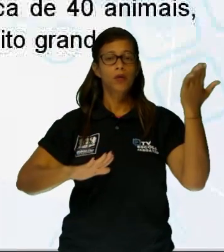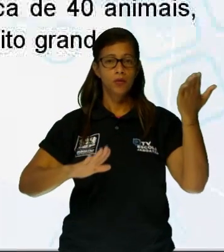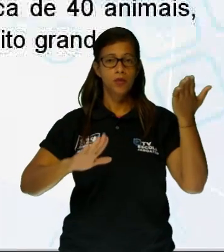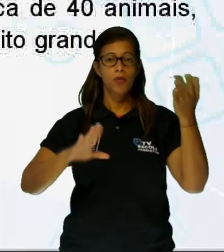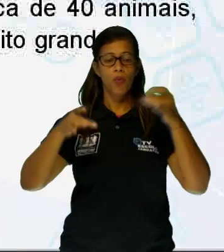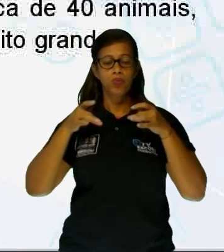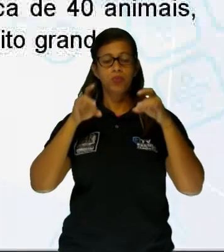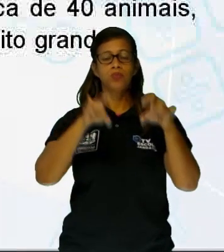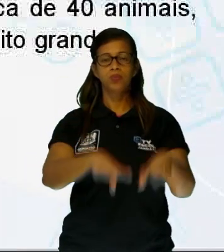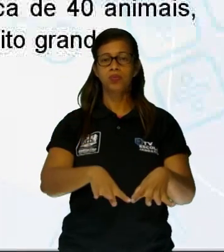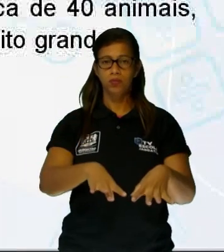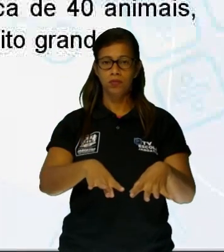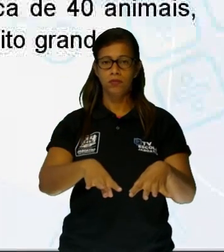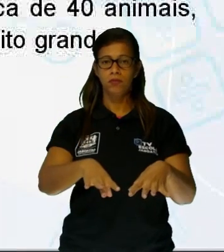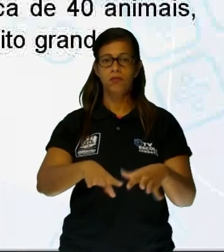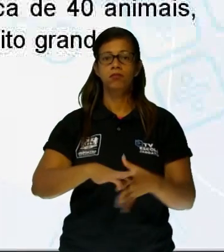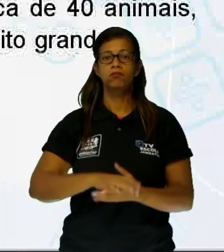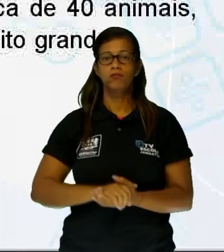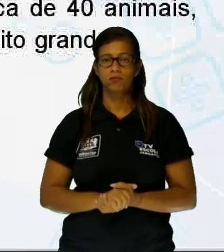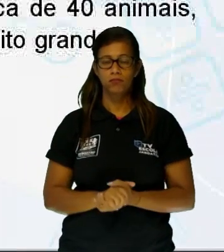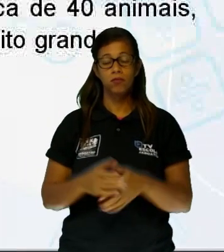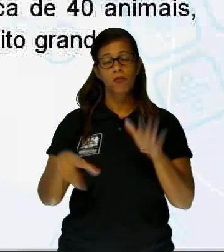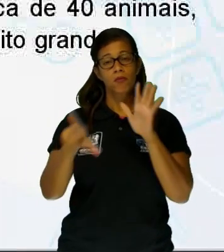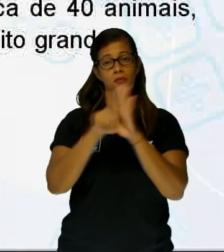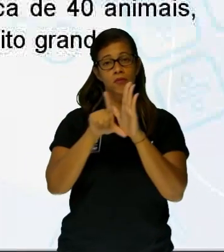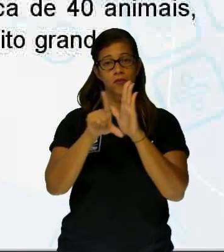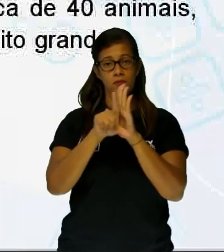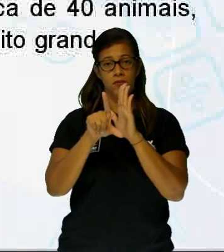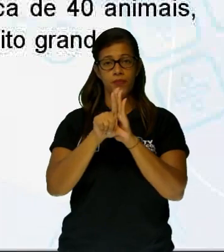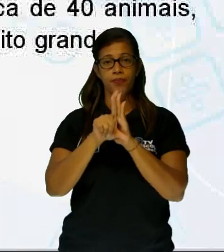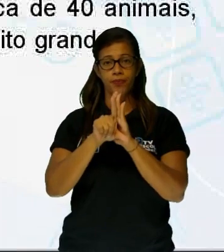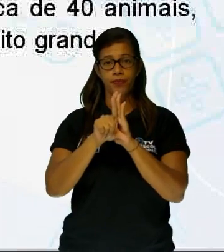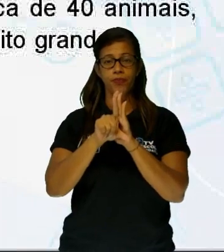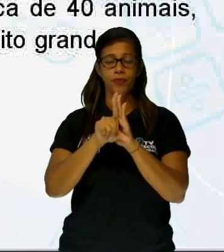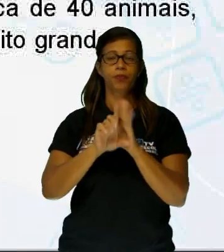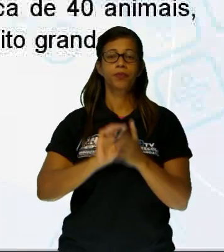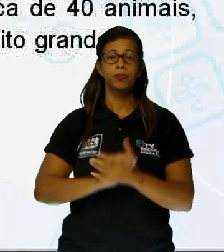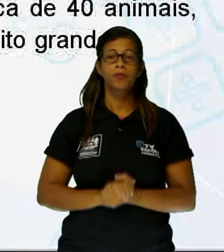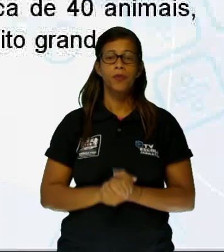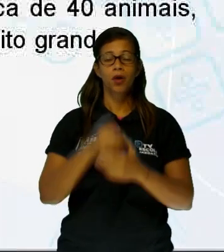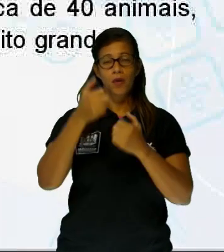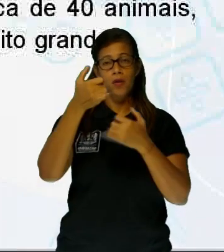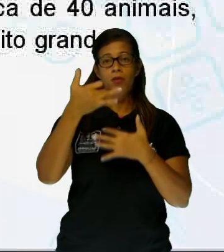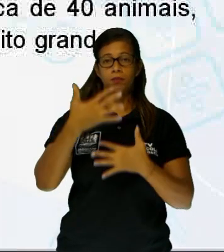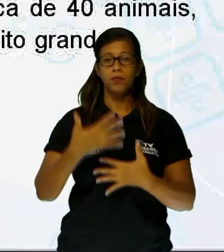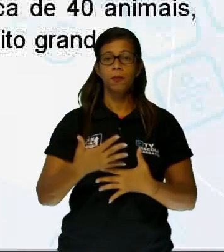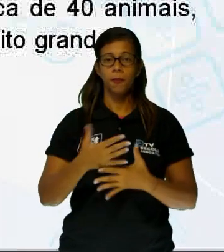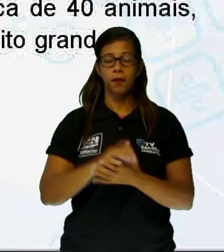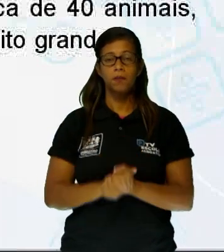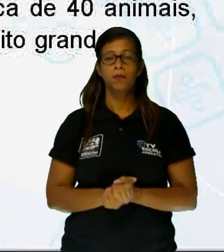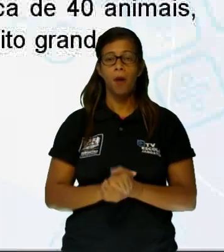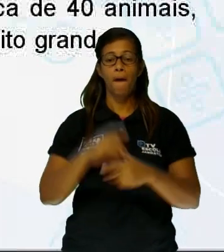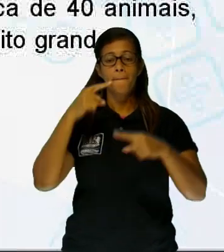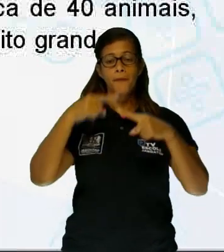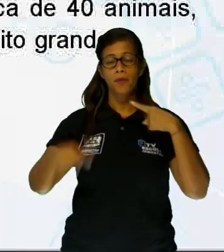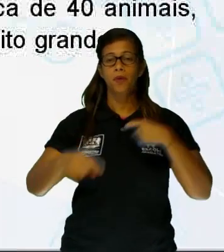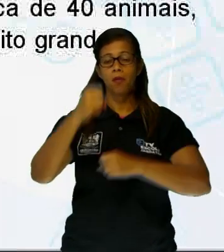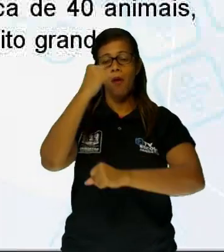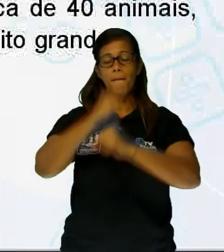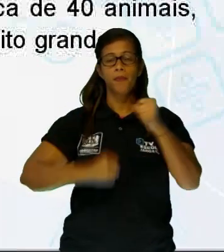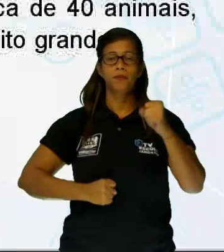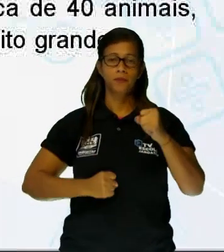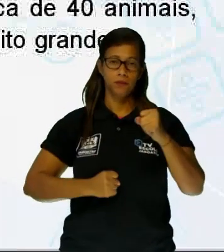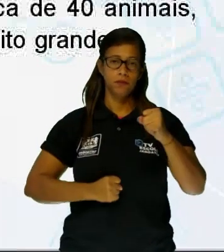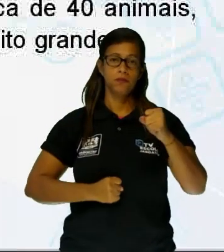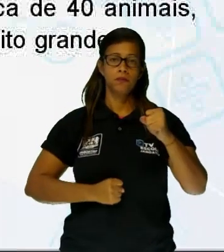abandoná-lo. Por força da Lei nº 12.916, barra 08, que proíbe a matança indiscriminada de